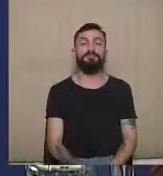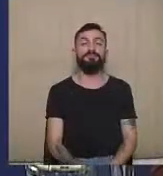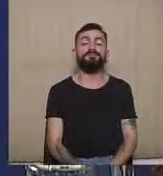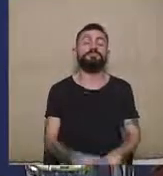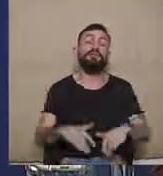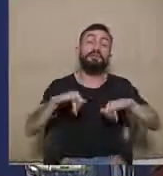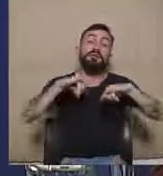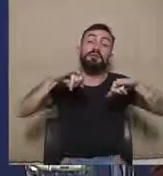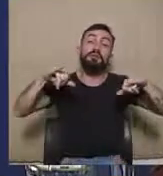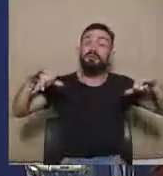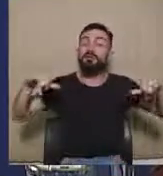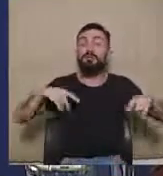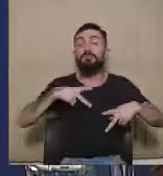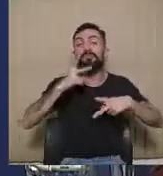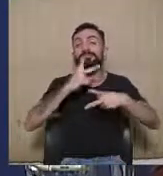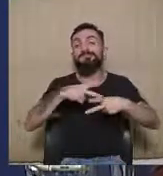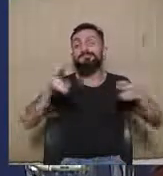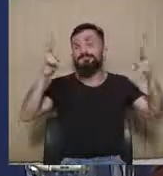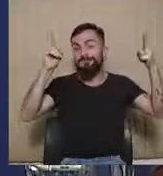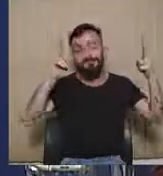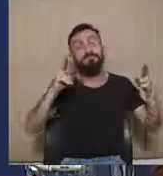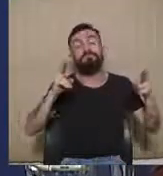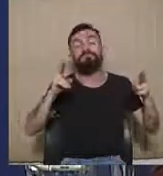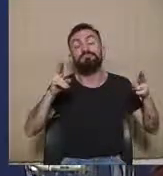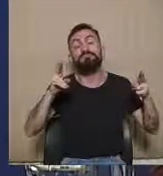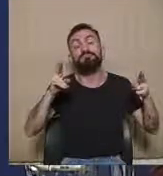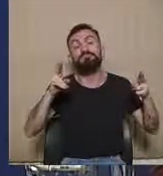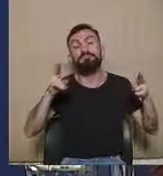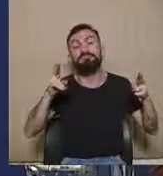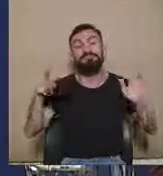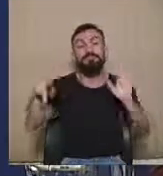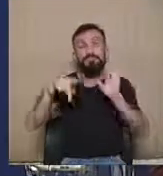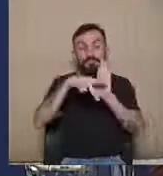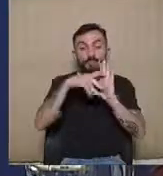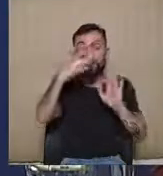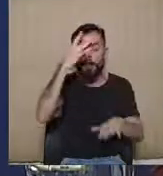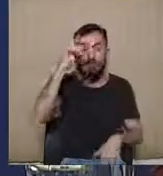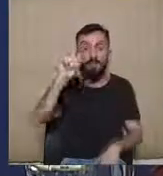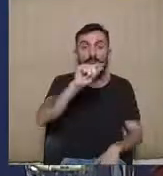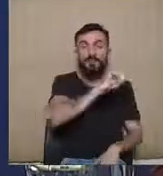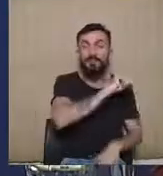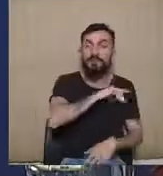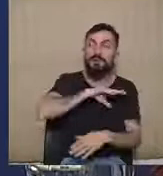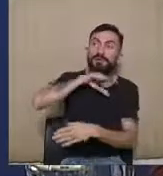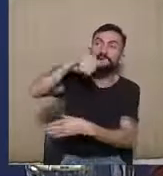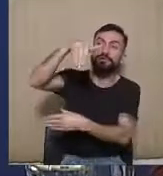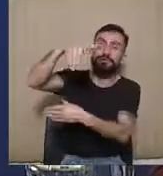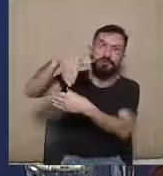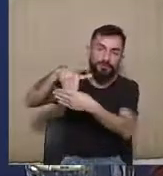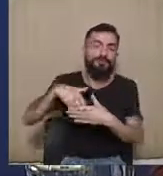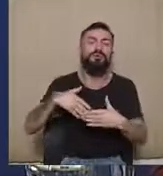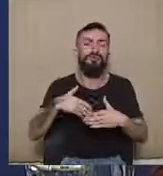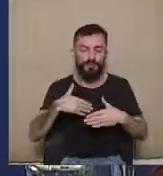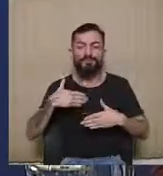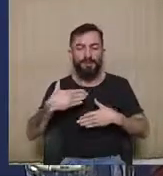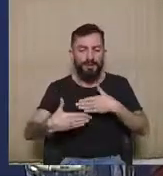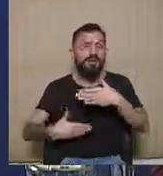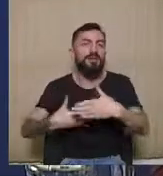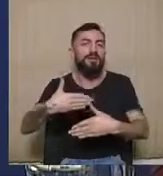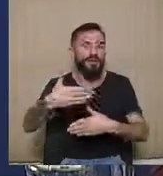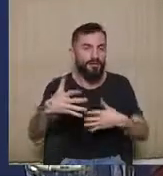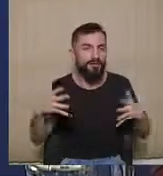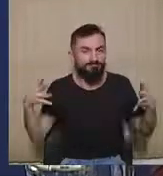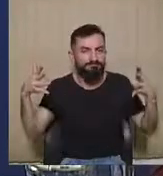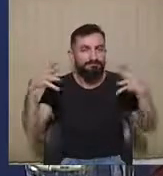posicionamentos de eleitor. Isso tem todo um impacto nessa cadeia que a gente tem que fazer,